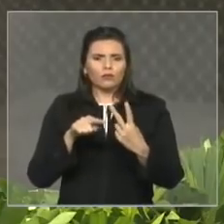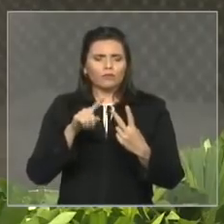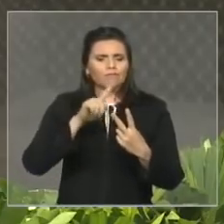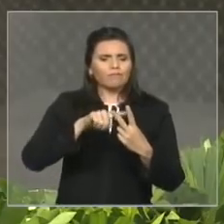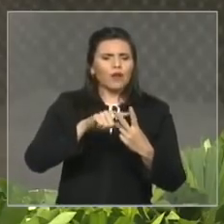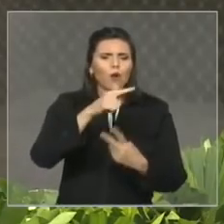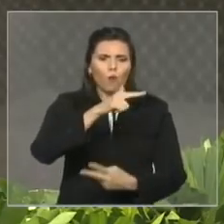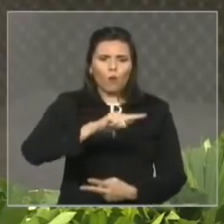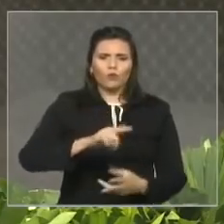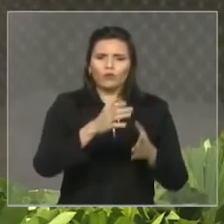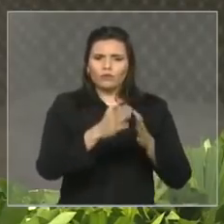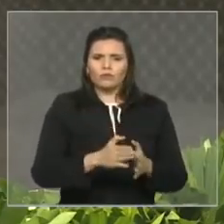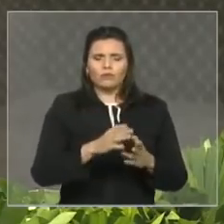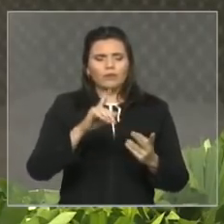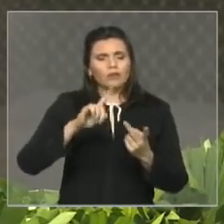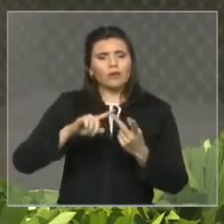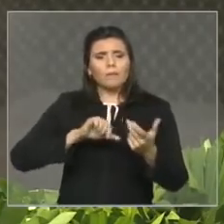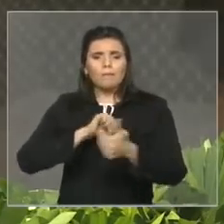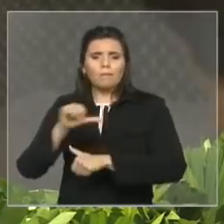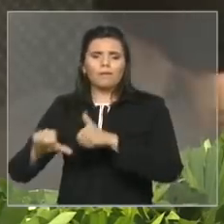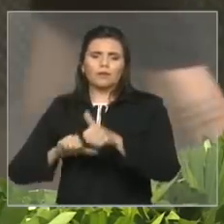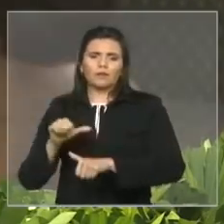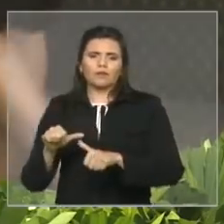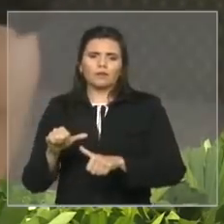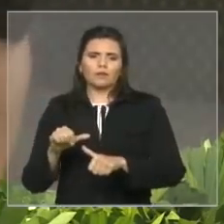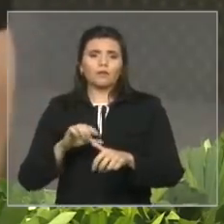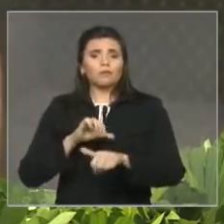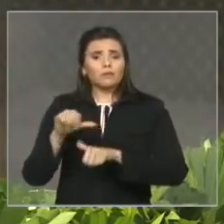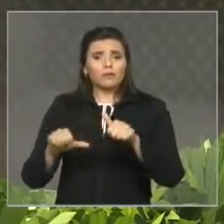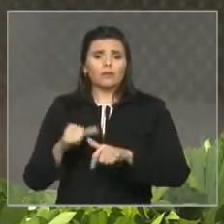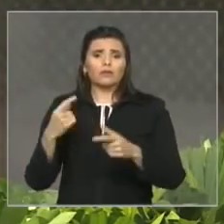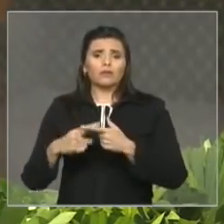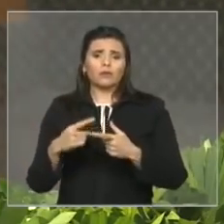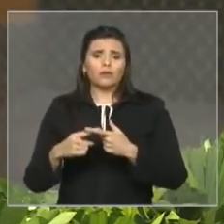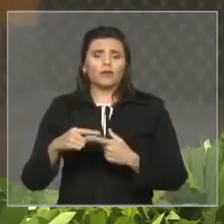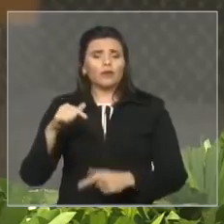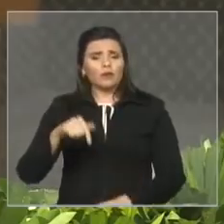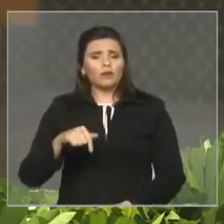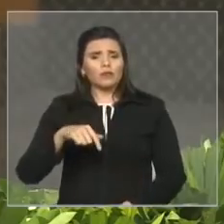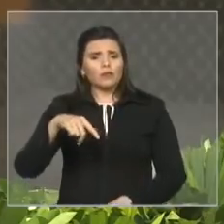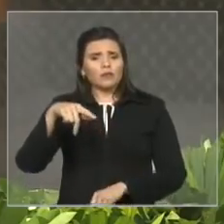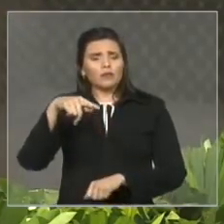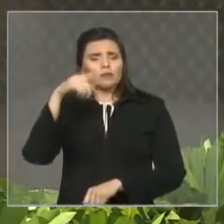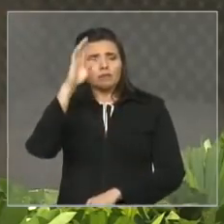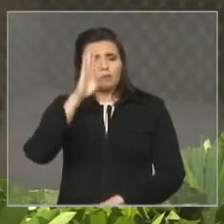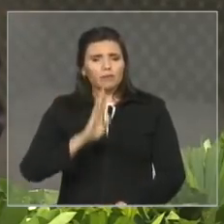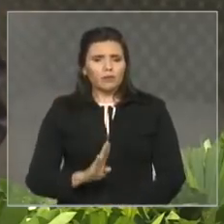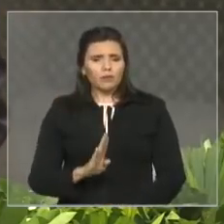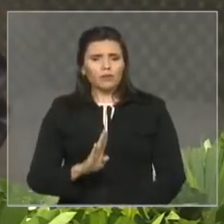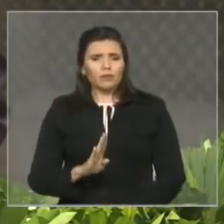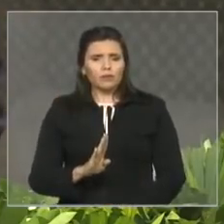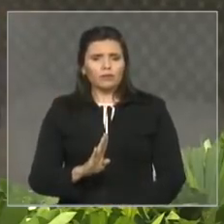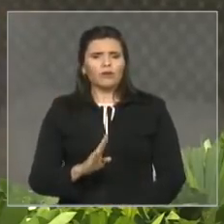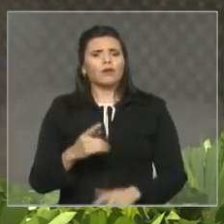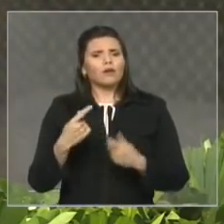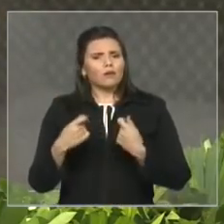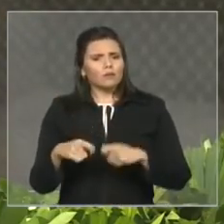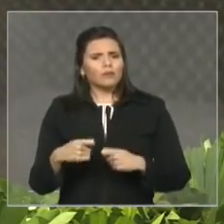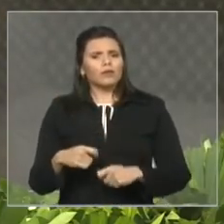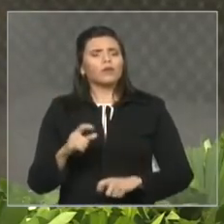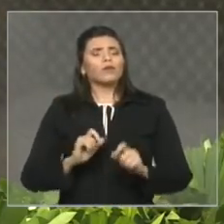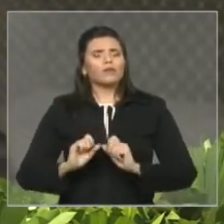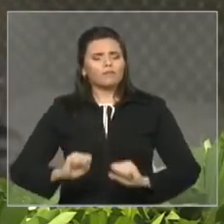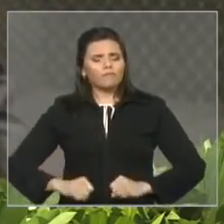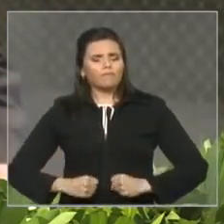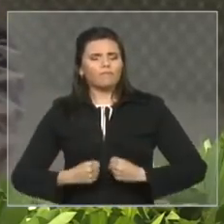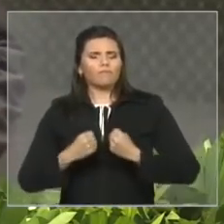temos um novo contexto na nossa pátria e portanto precisamos fortalecer programas e projetos e também lançar